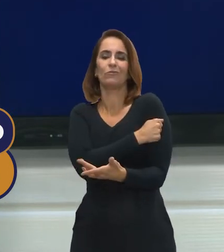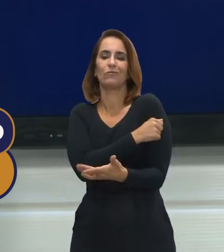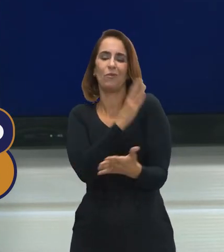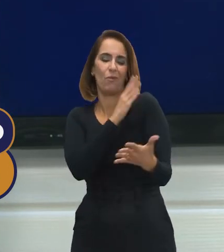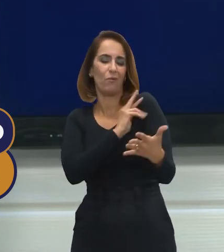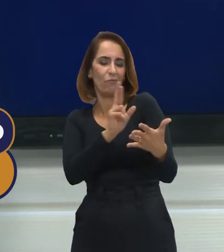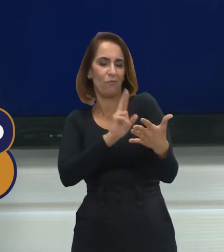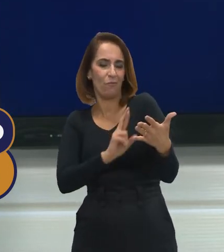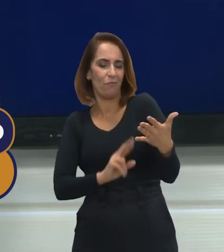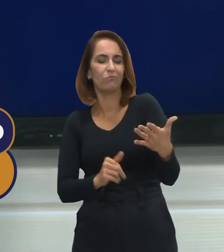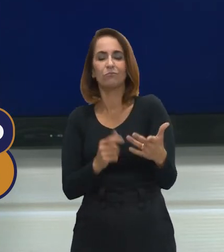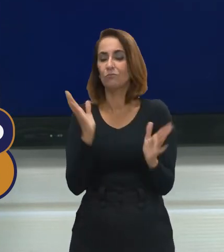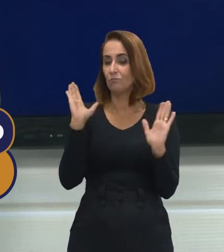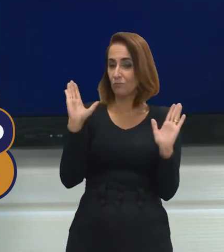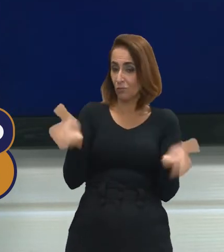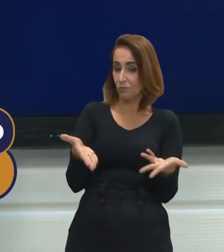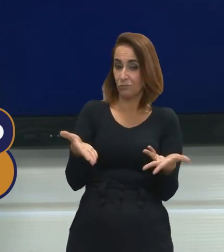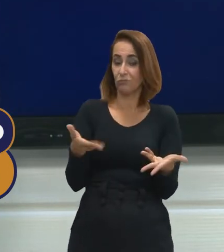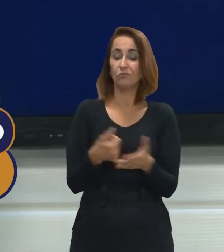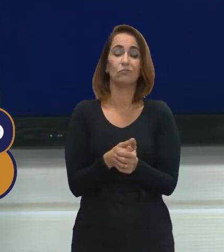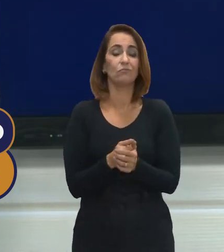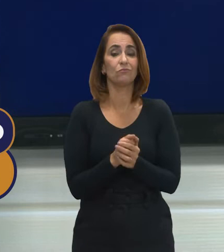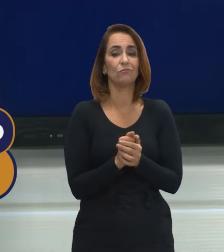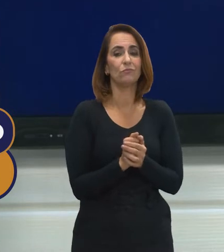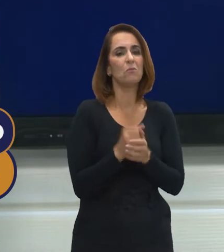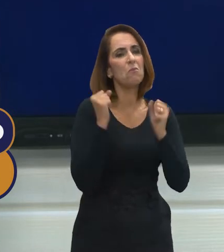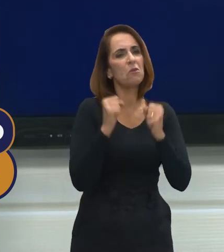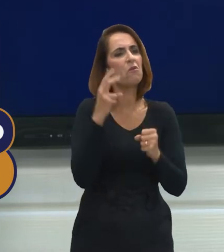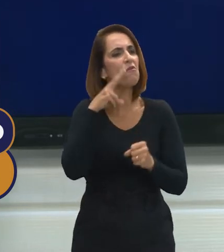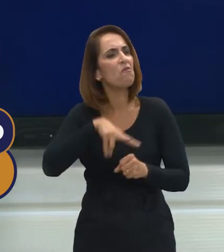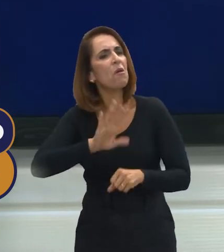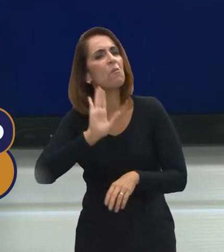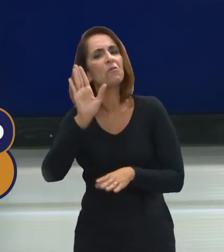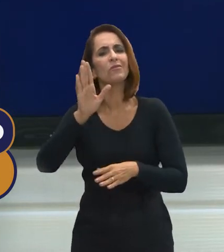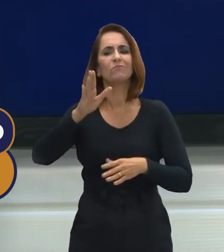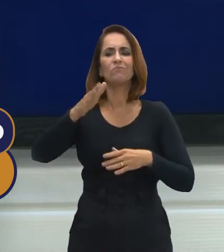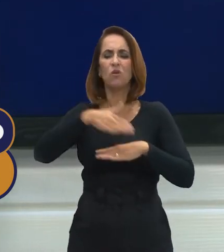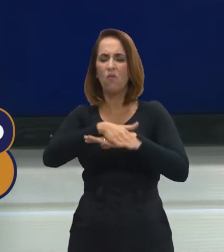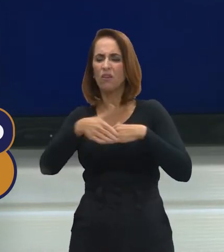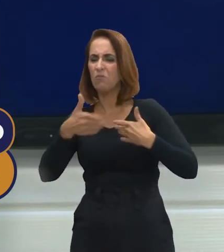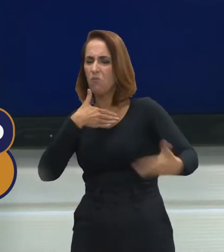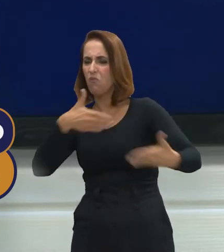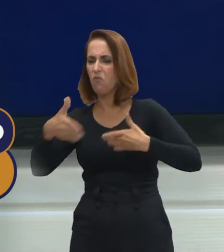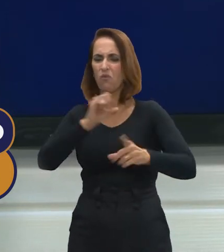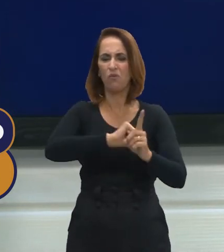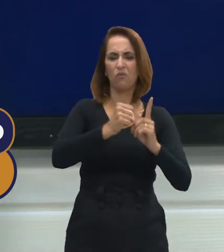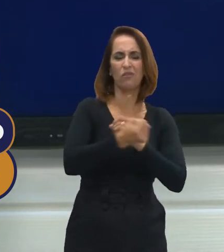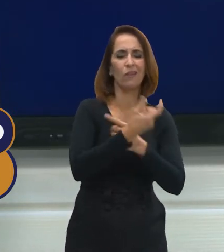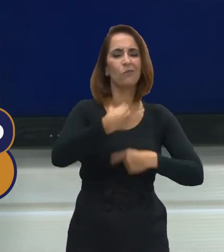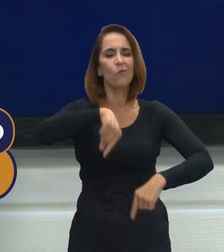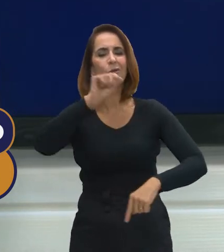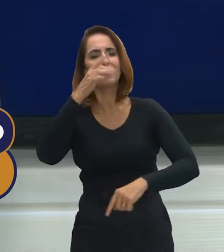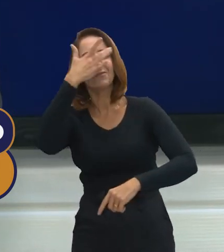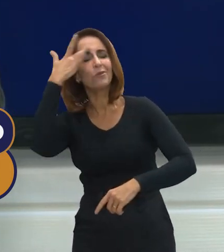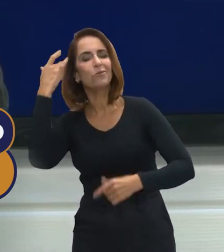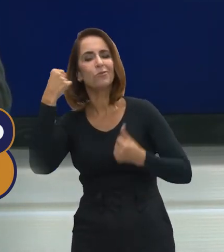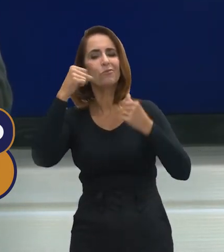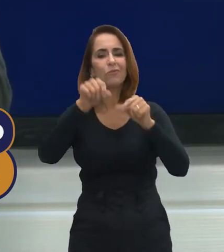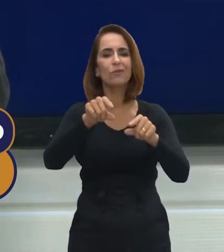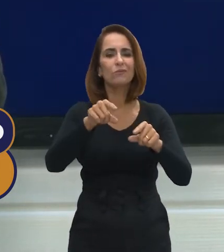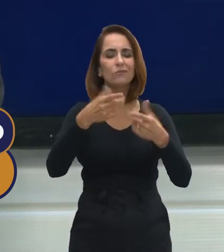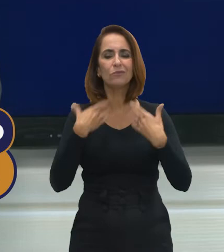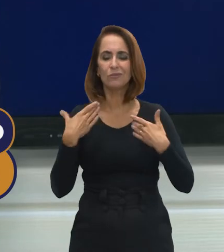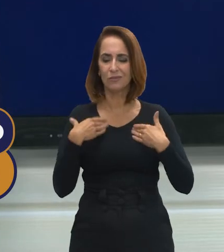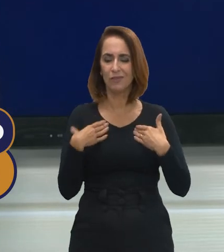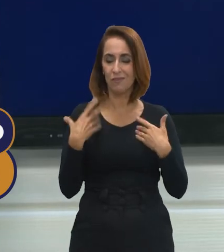questões, porque hoje nós podemos ver muitas discussões na sociedade onde as pessoas colocam